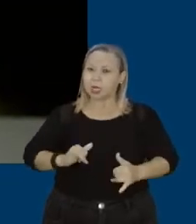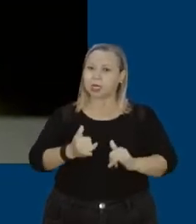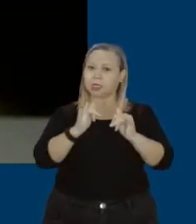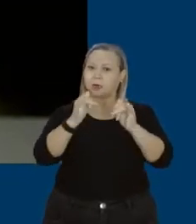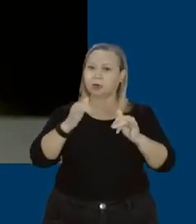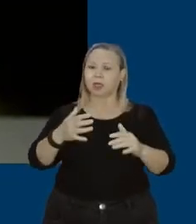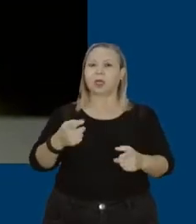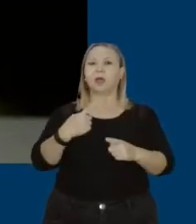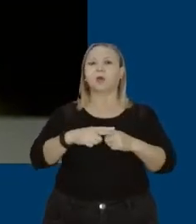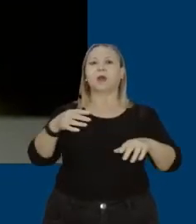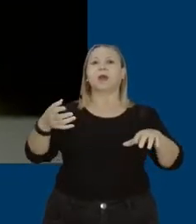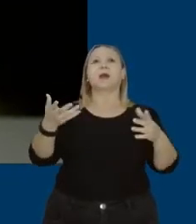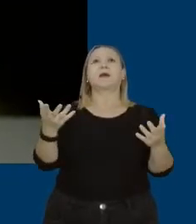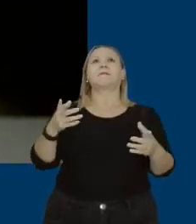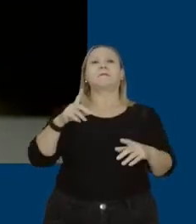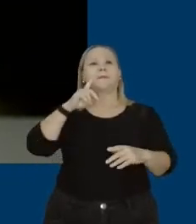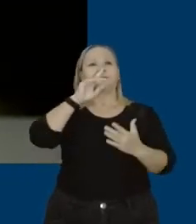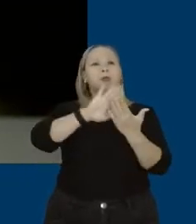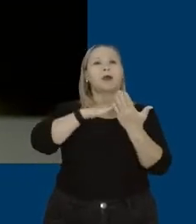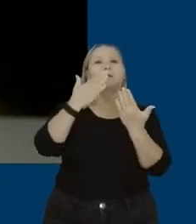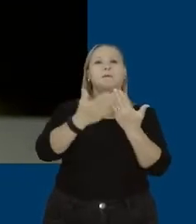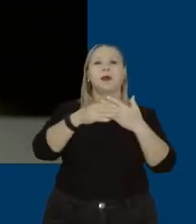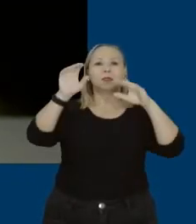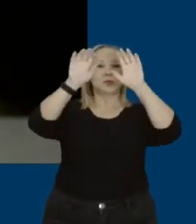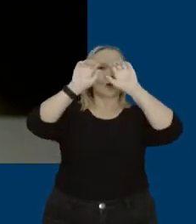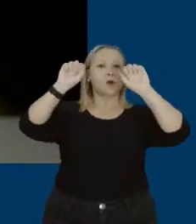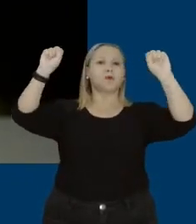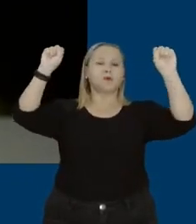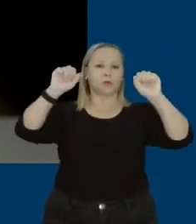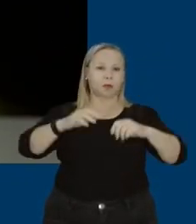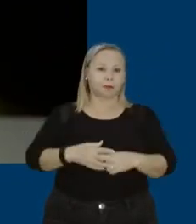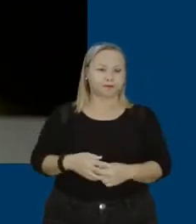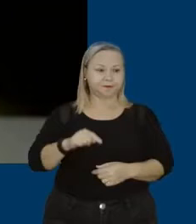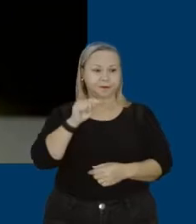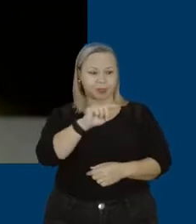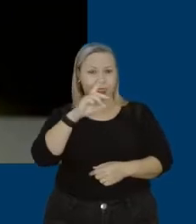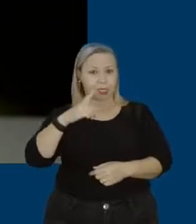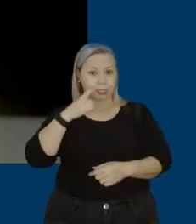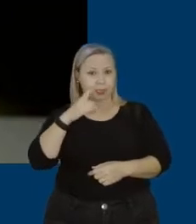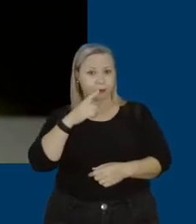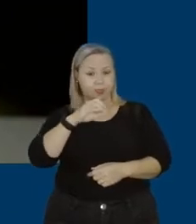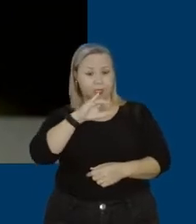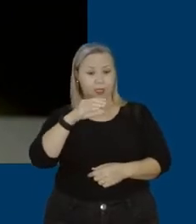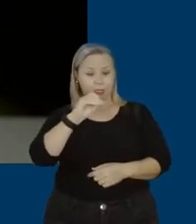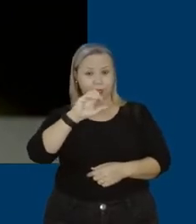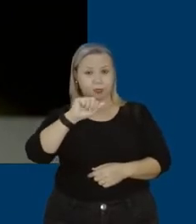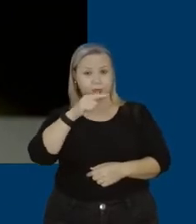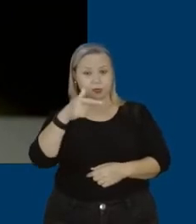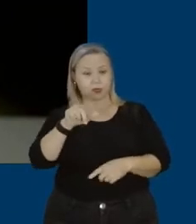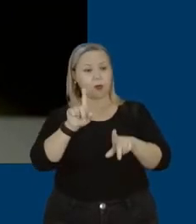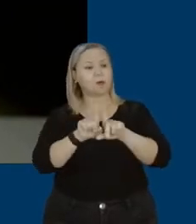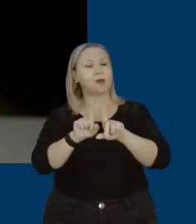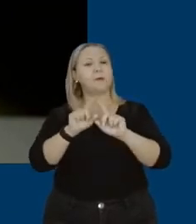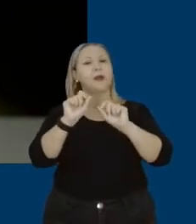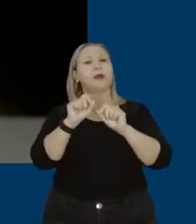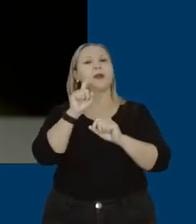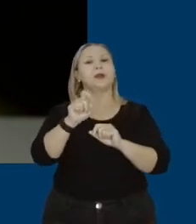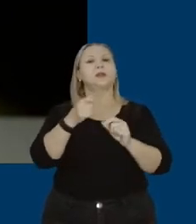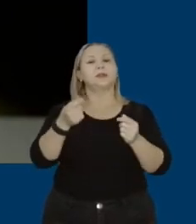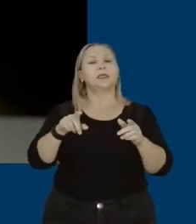que matava, arrebentava. E este deputado, esse Júnior Amaral, que é de Minas Gerais, ele também está sendo